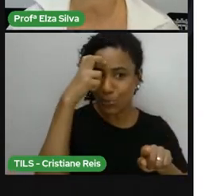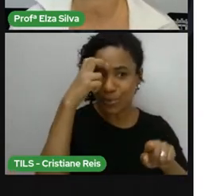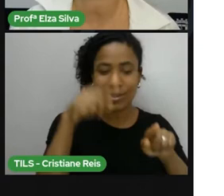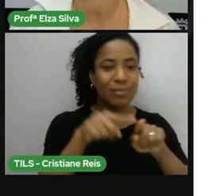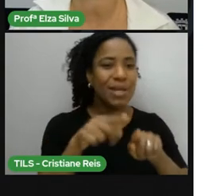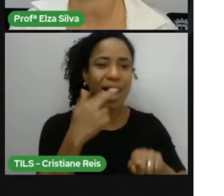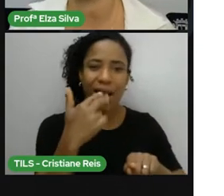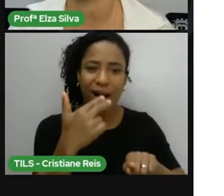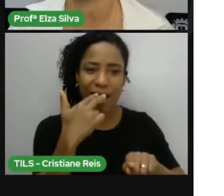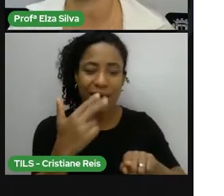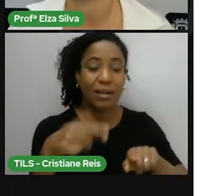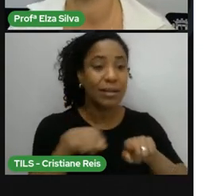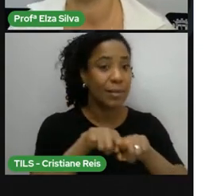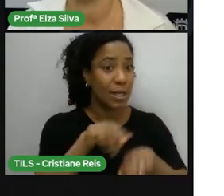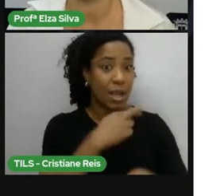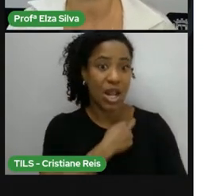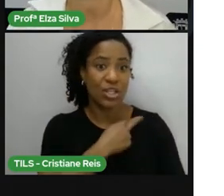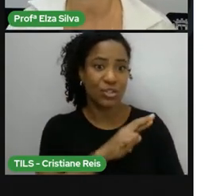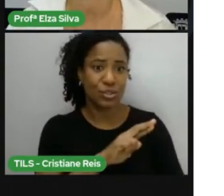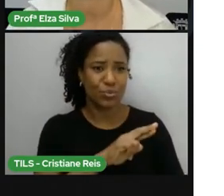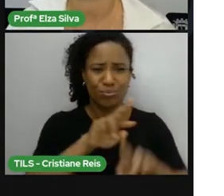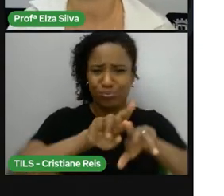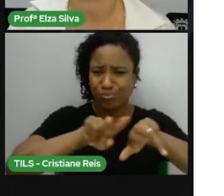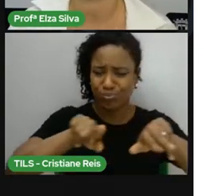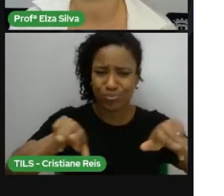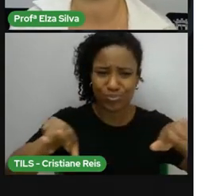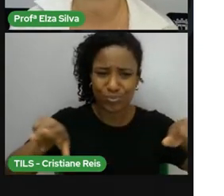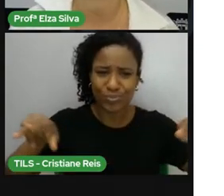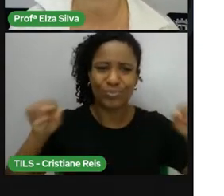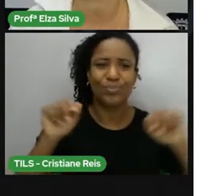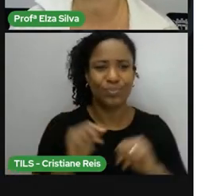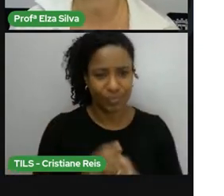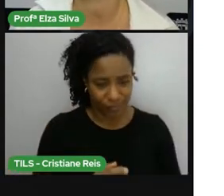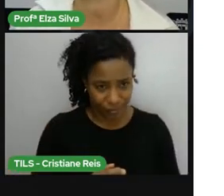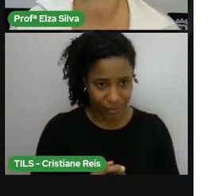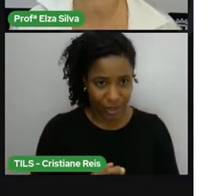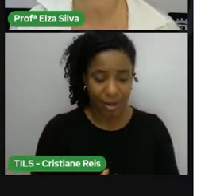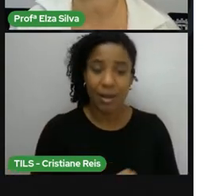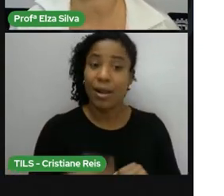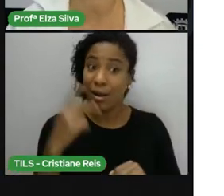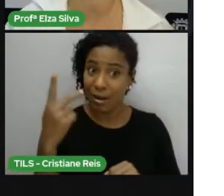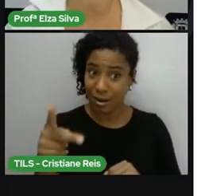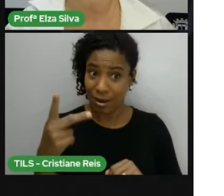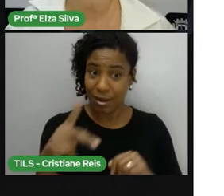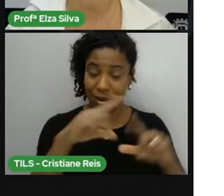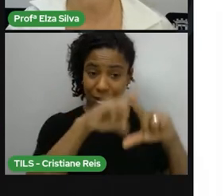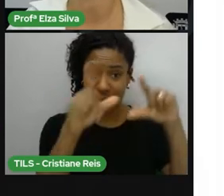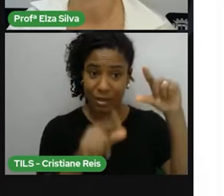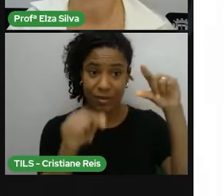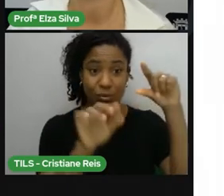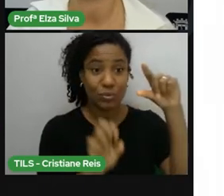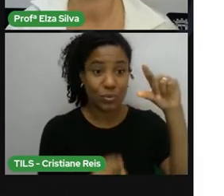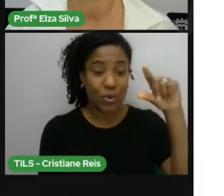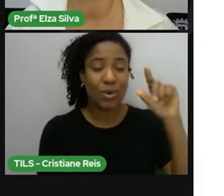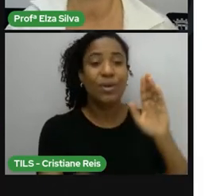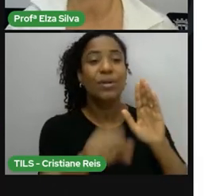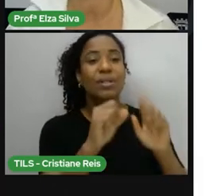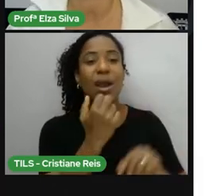E crenças religiosas A Constituição Reconhece Onze línguas oficiais Na África do Sul